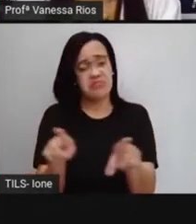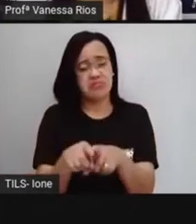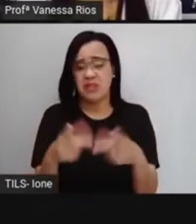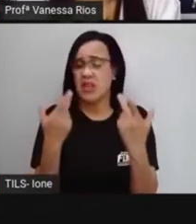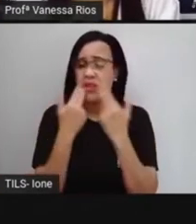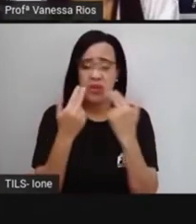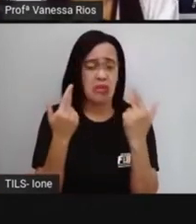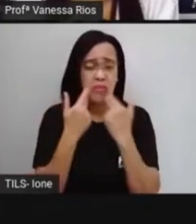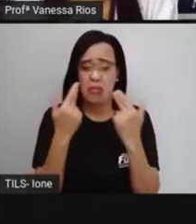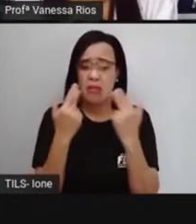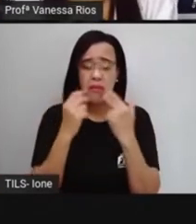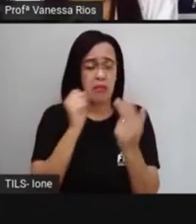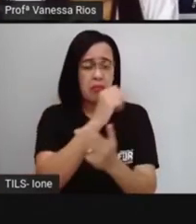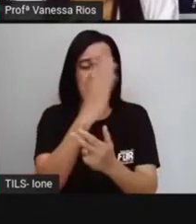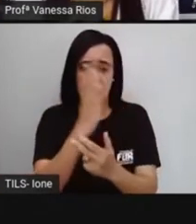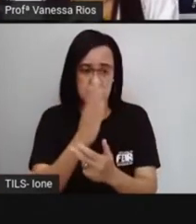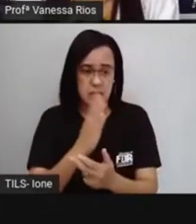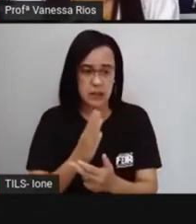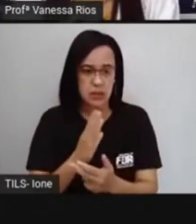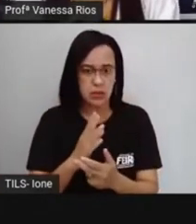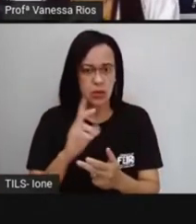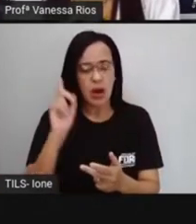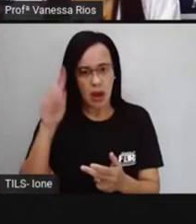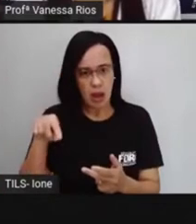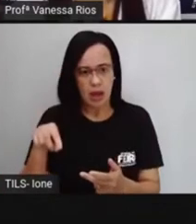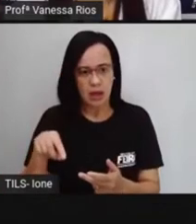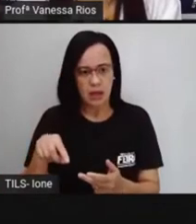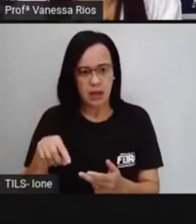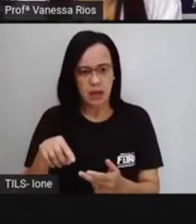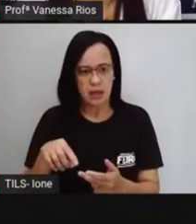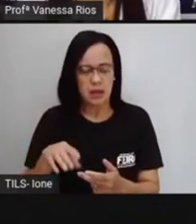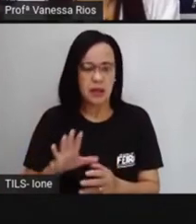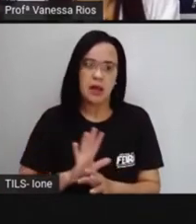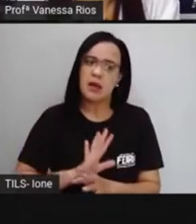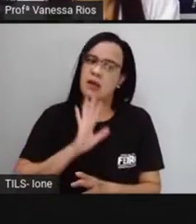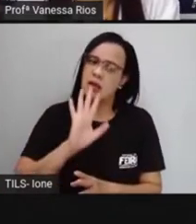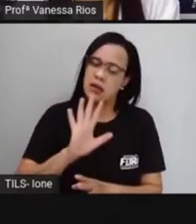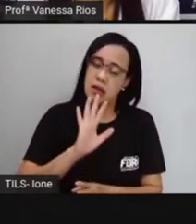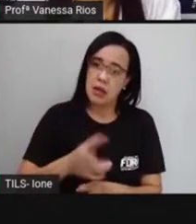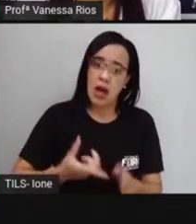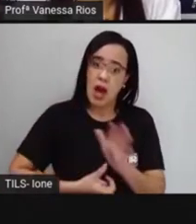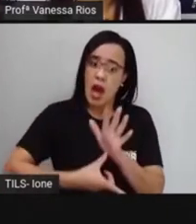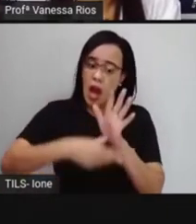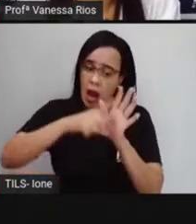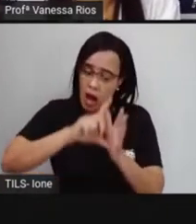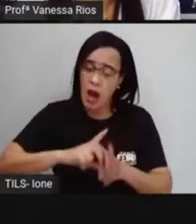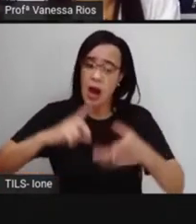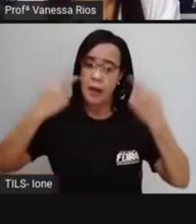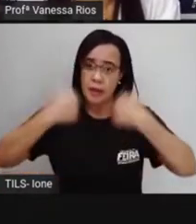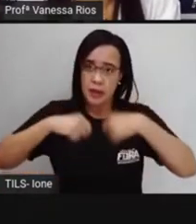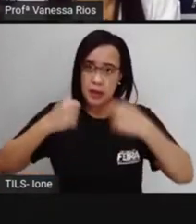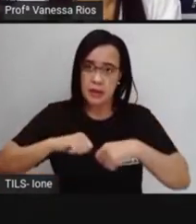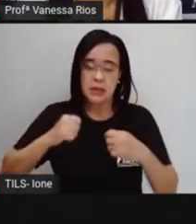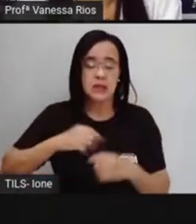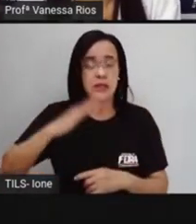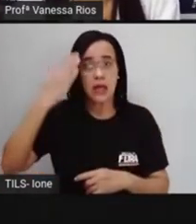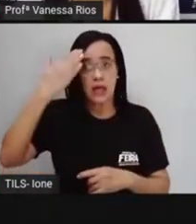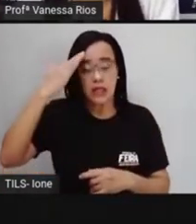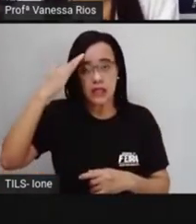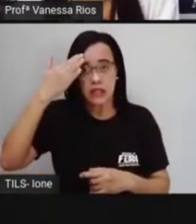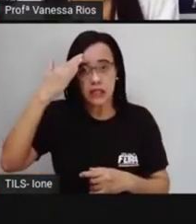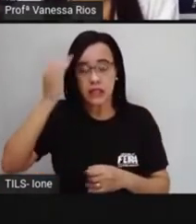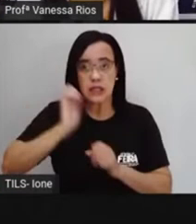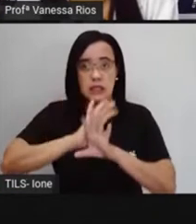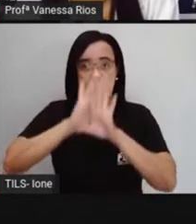Mas aí a gente precisa entender os contextos em que essa escravização, ela acontecia. Entender